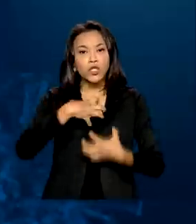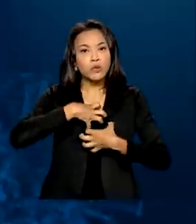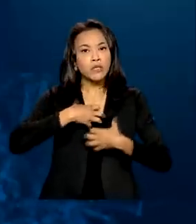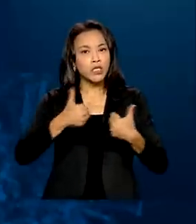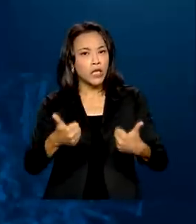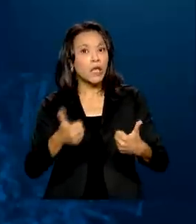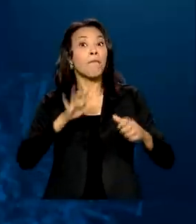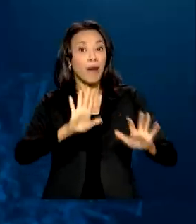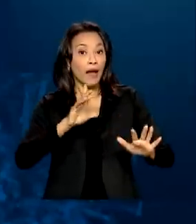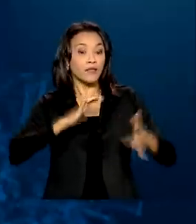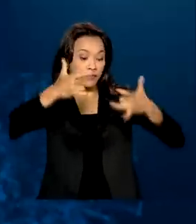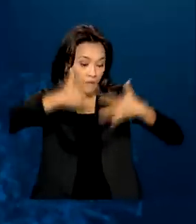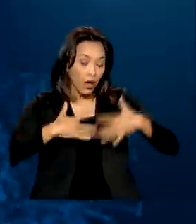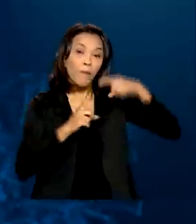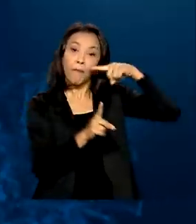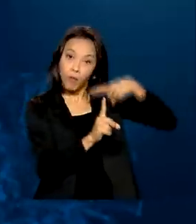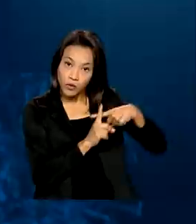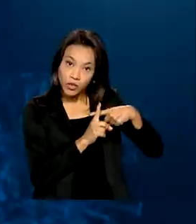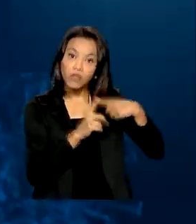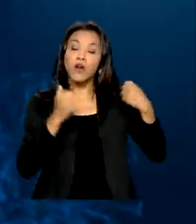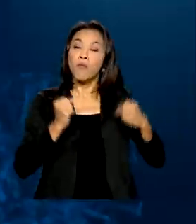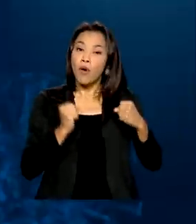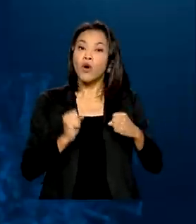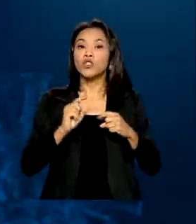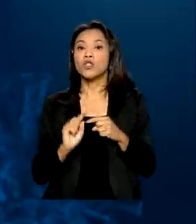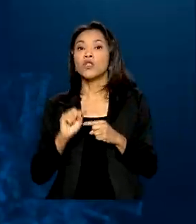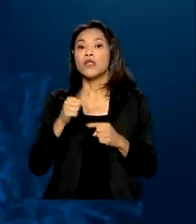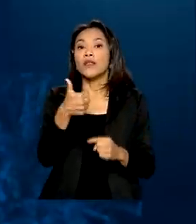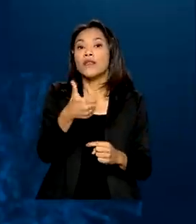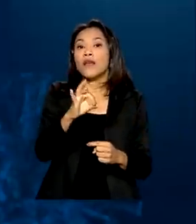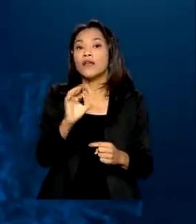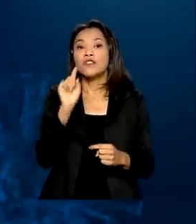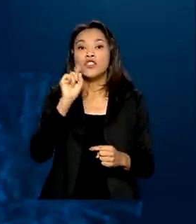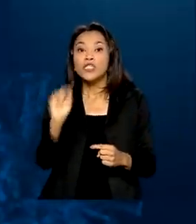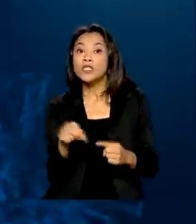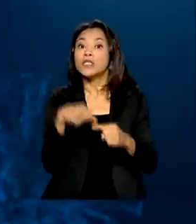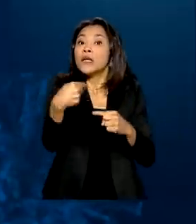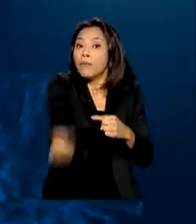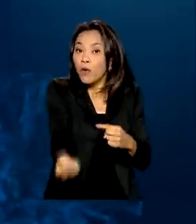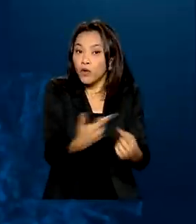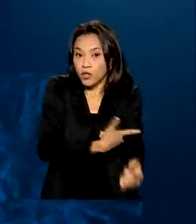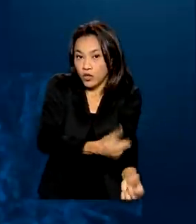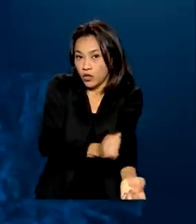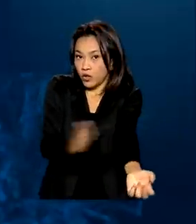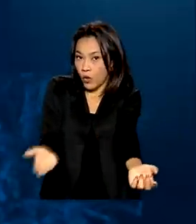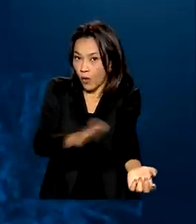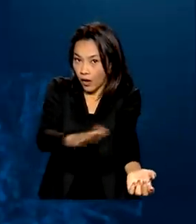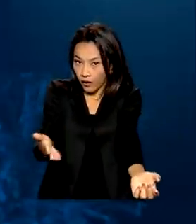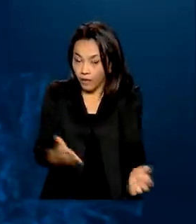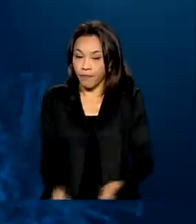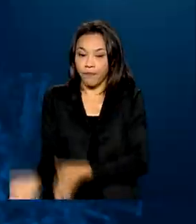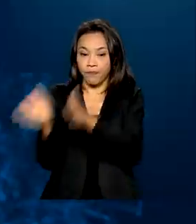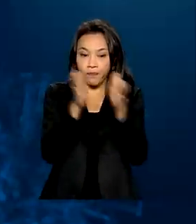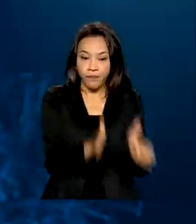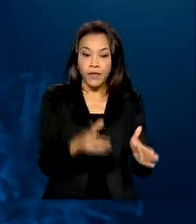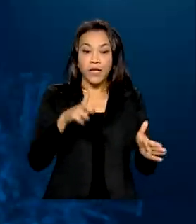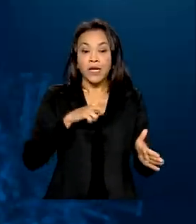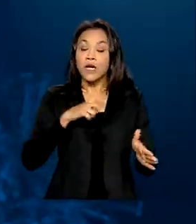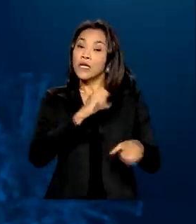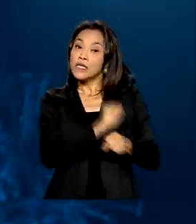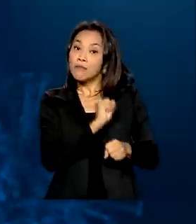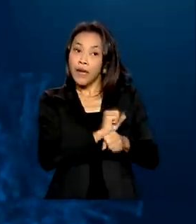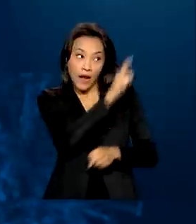positivo também podem doar 10 dias após a realização do teste. O tempo de espera para quem teve contato com casos